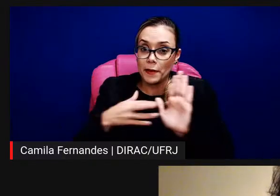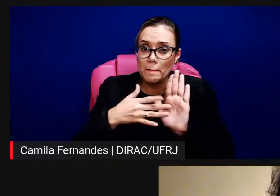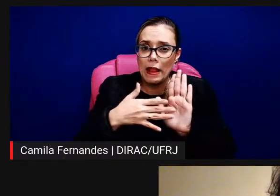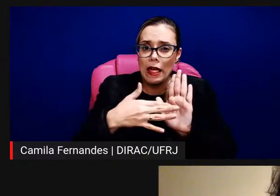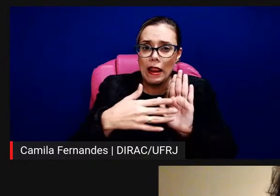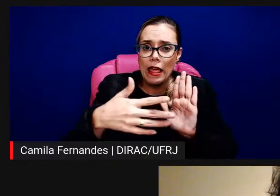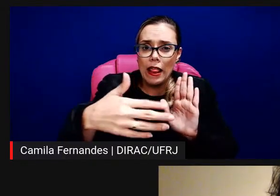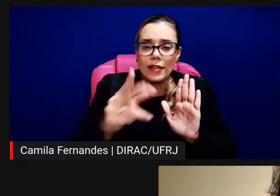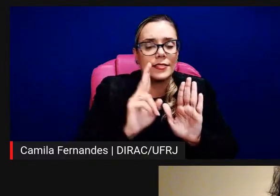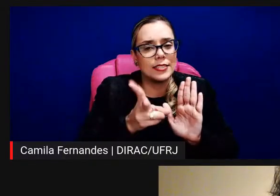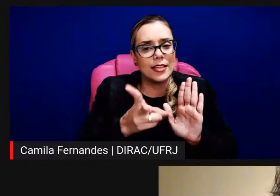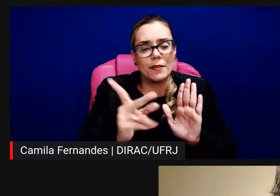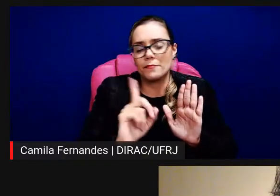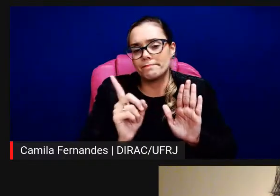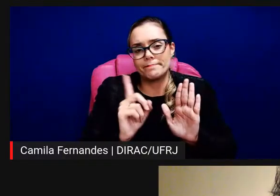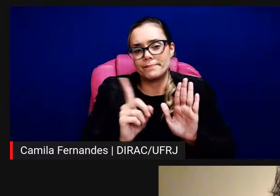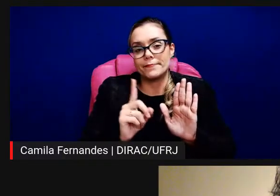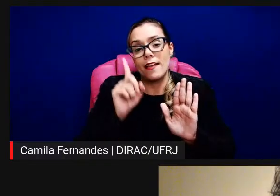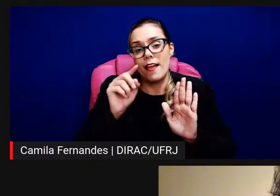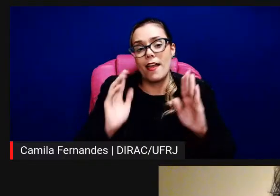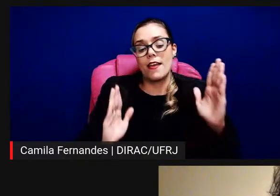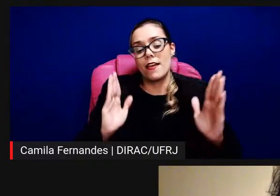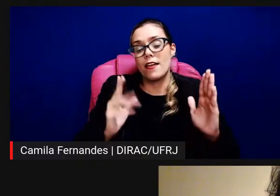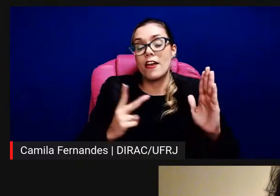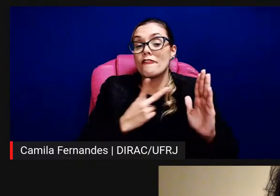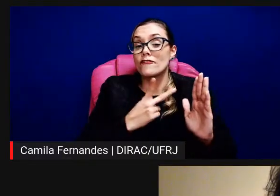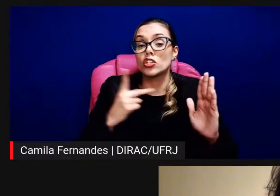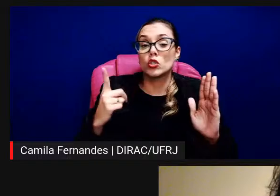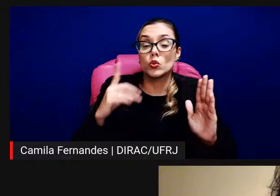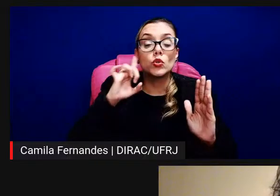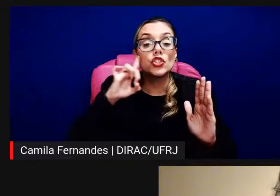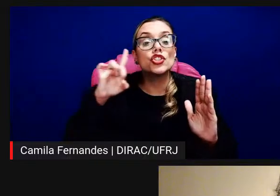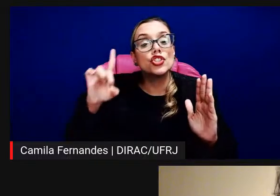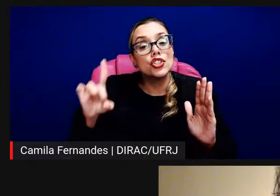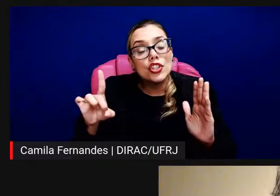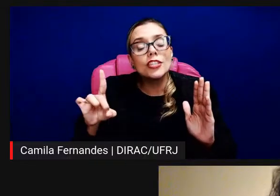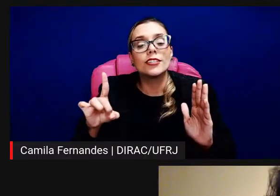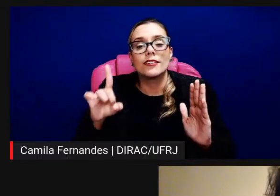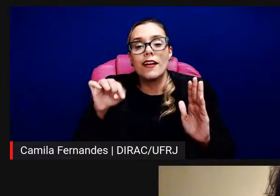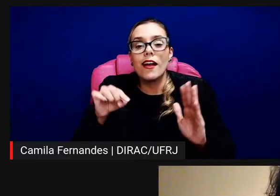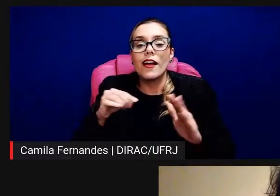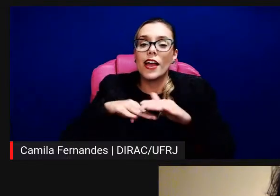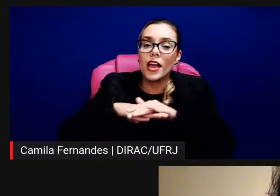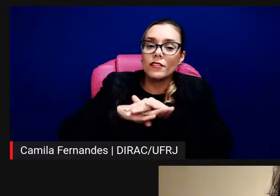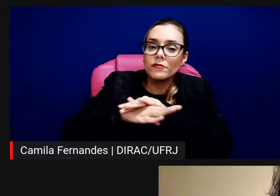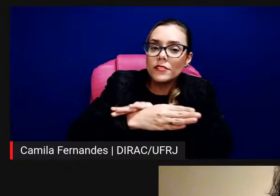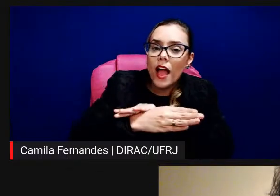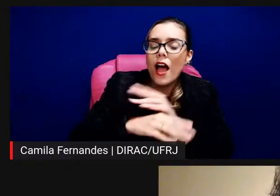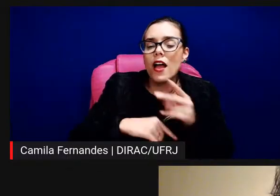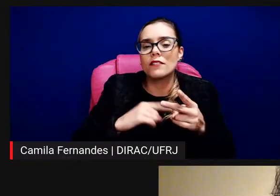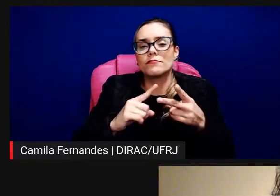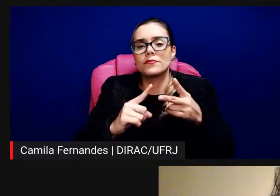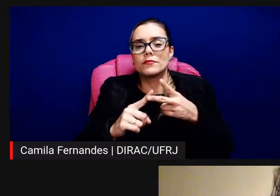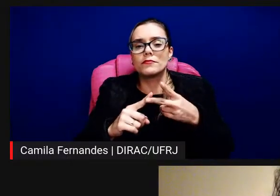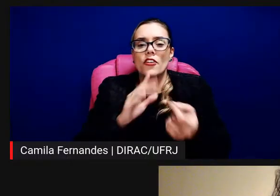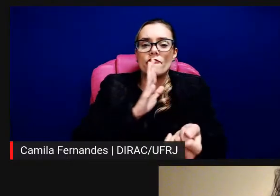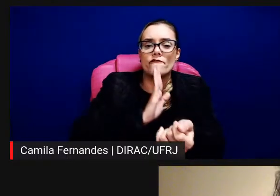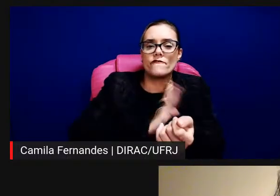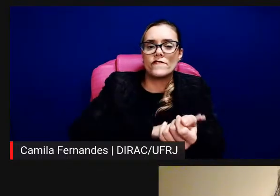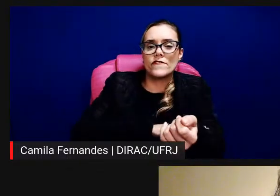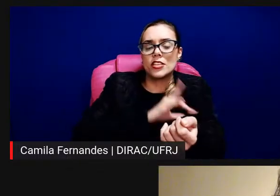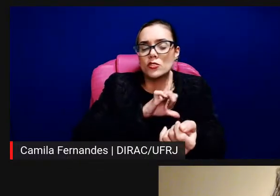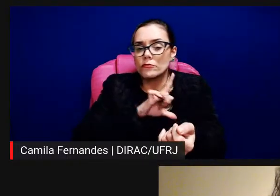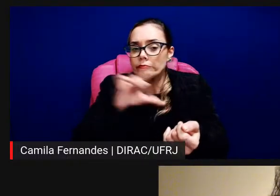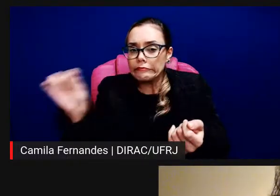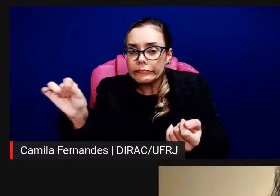tempo de um ciclo, né, é o tempo de você colocar um hábito, é o tempo de você se livrar de um vício, né, então, eu